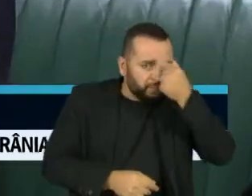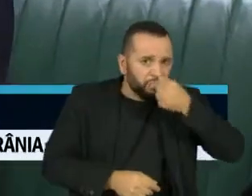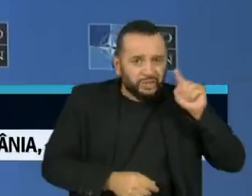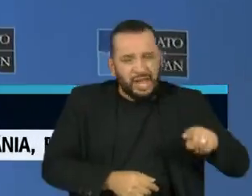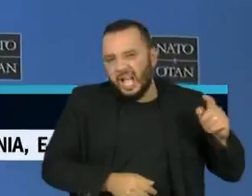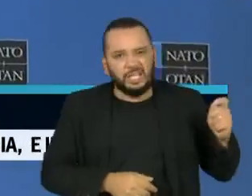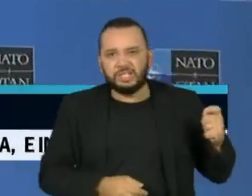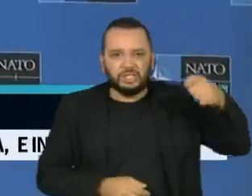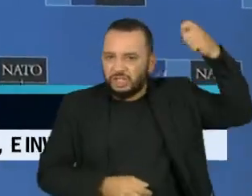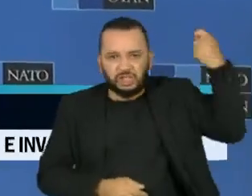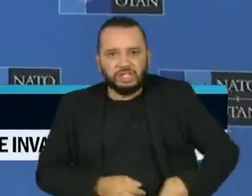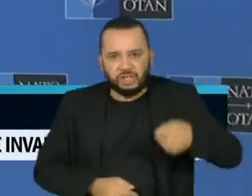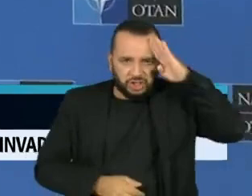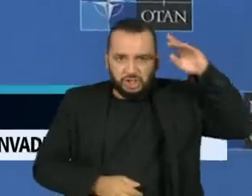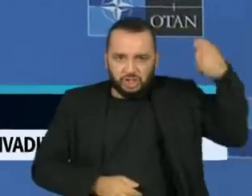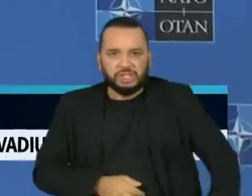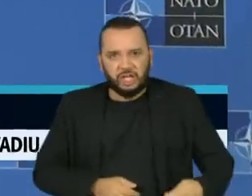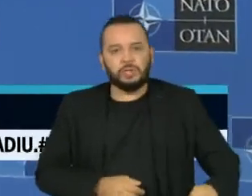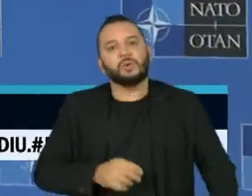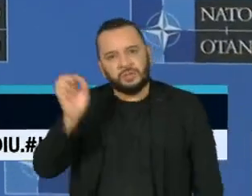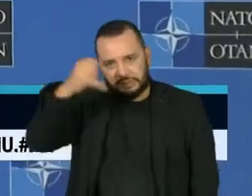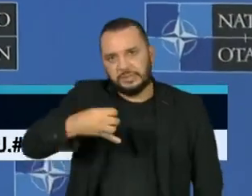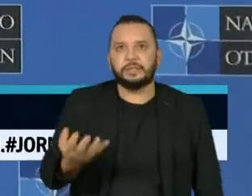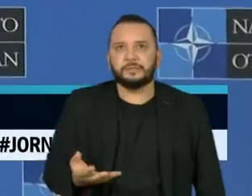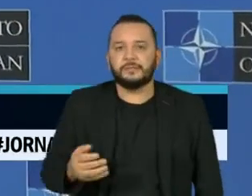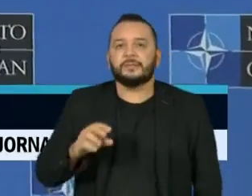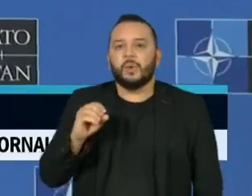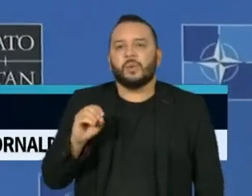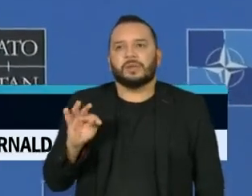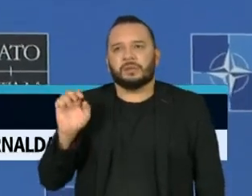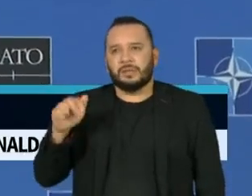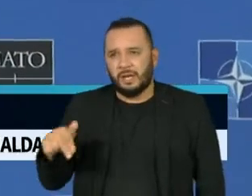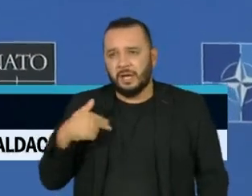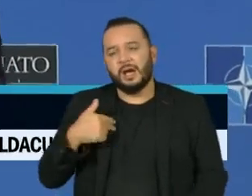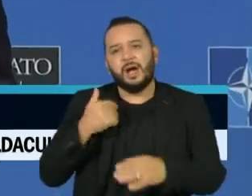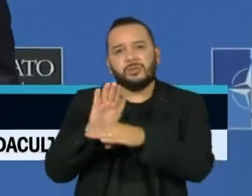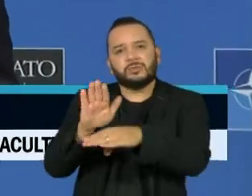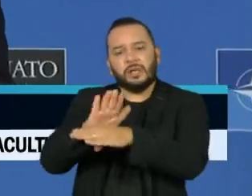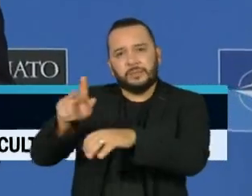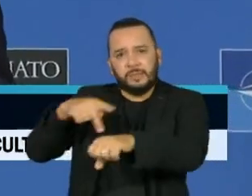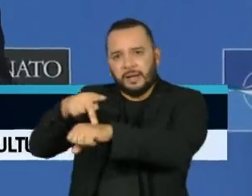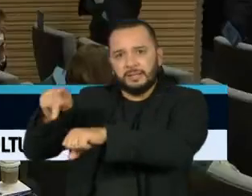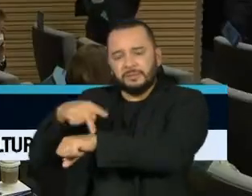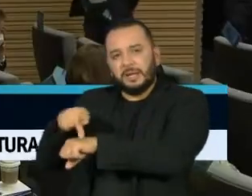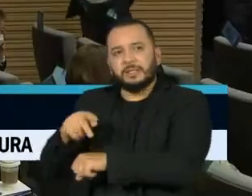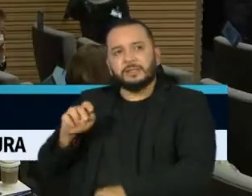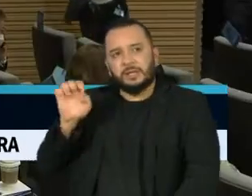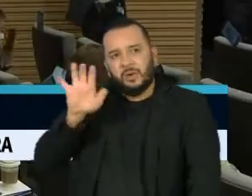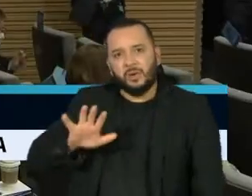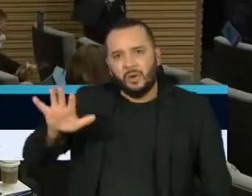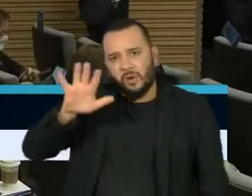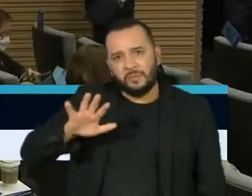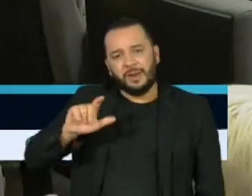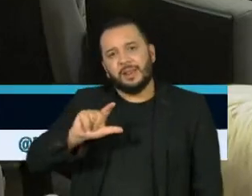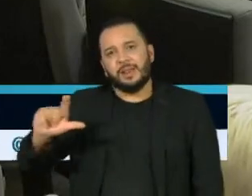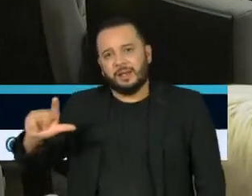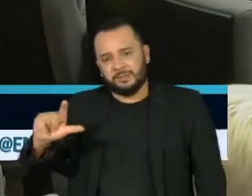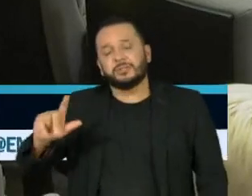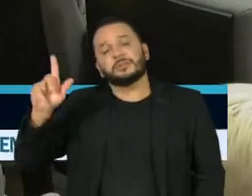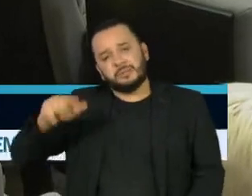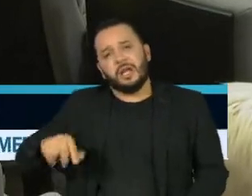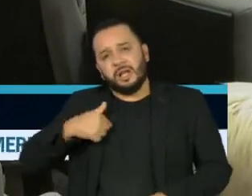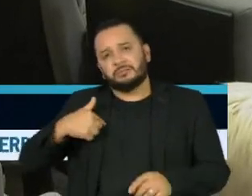ucranianos. A OTAN prometeu enviar reforços para os países do leste da Europa, que fazem parte da Aliança